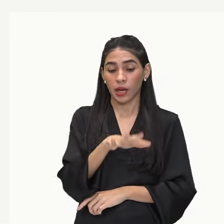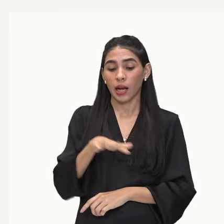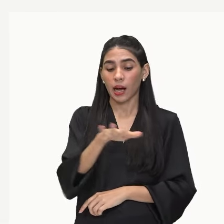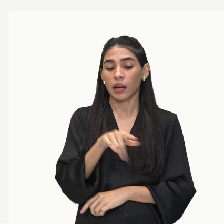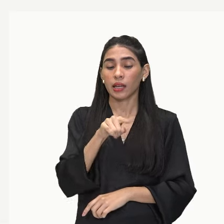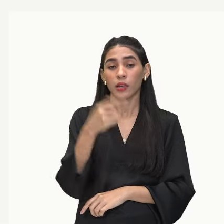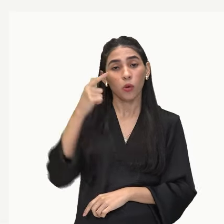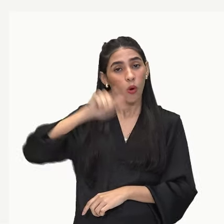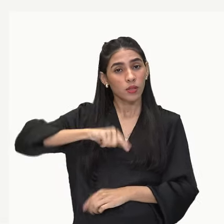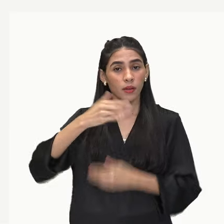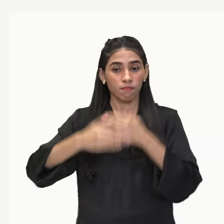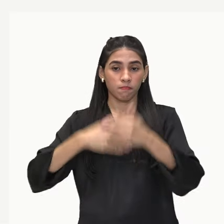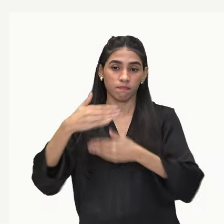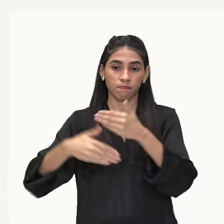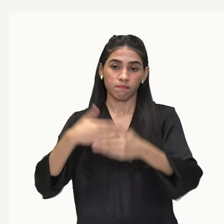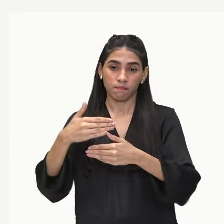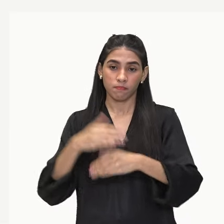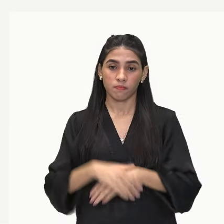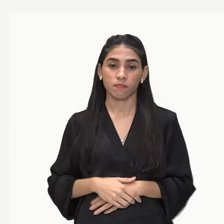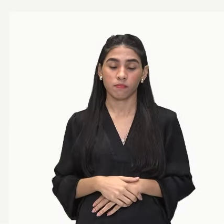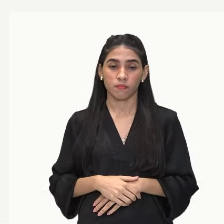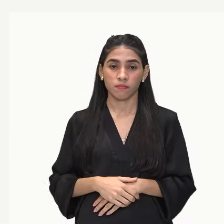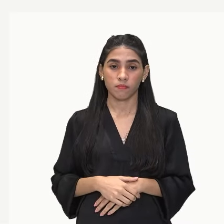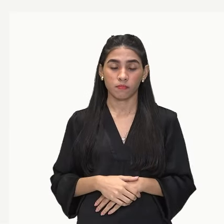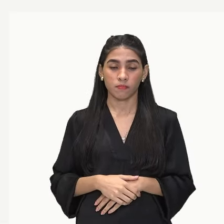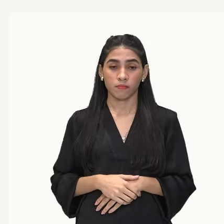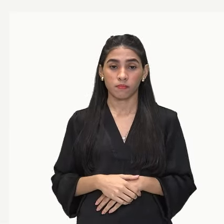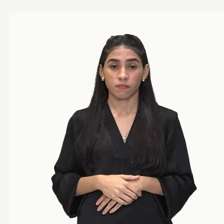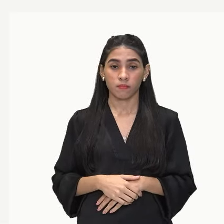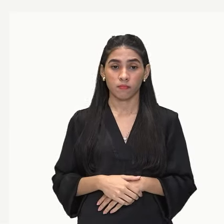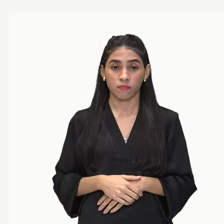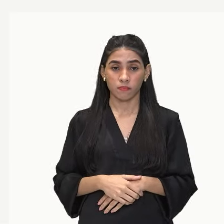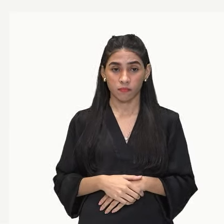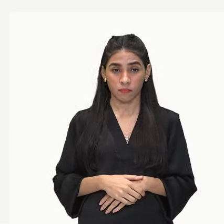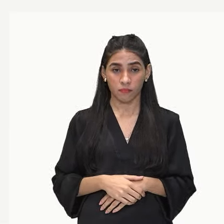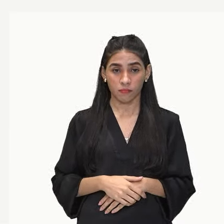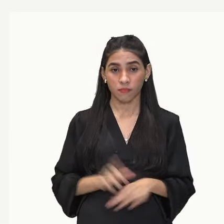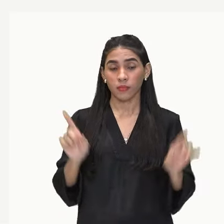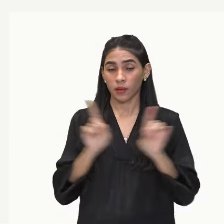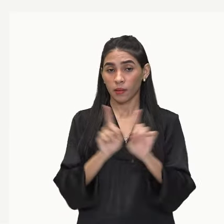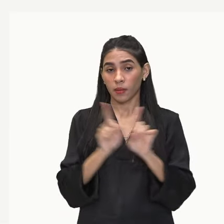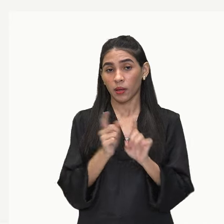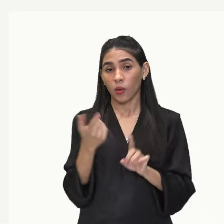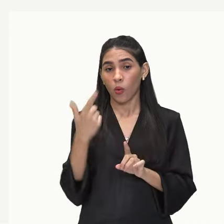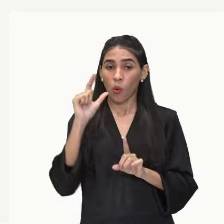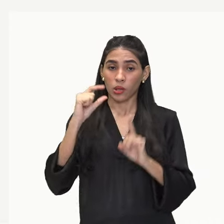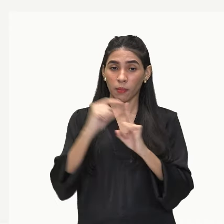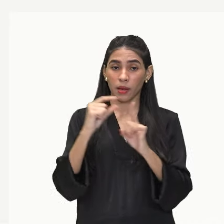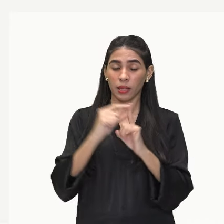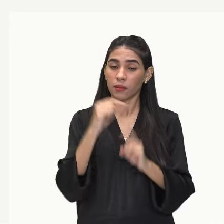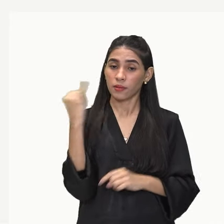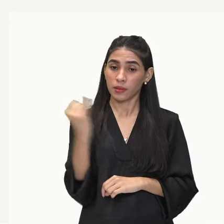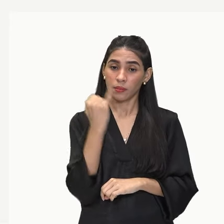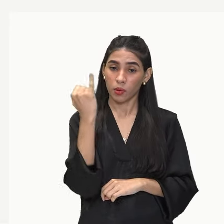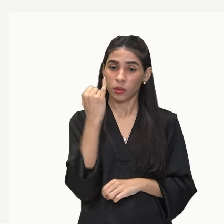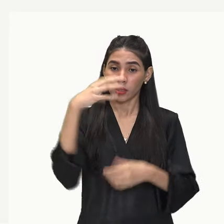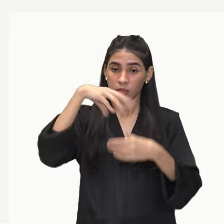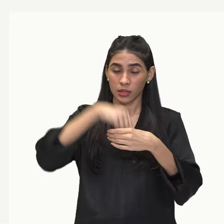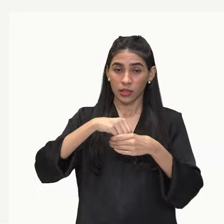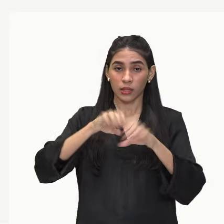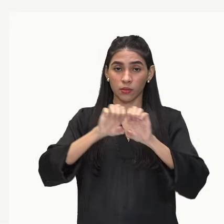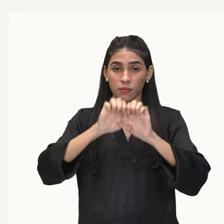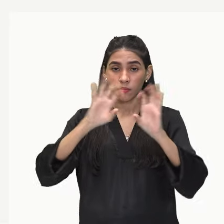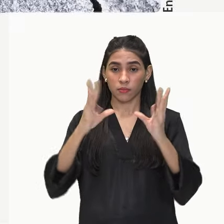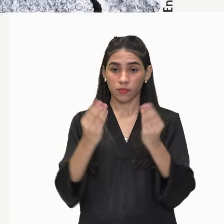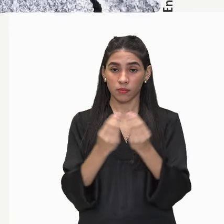está se desenvolvendo, com o domínio ali do meio. E também temos um outro termo bem importante dentro da ecologia,